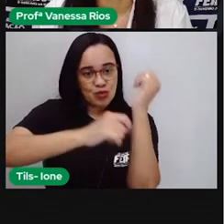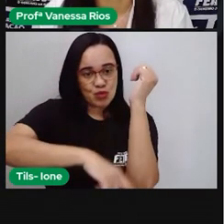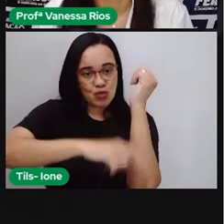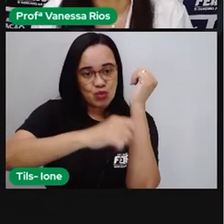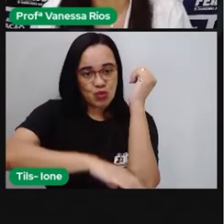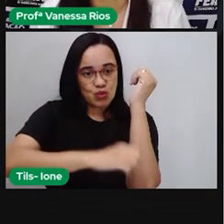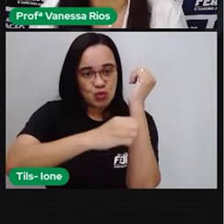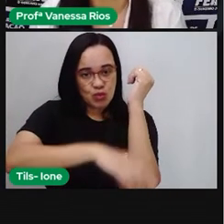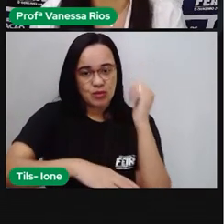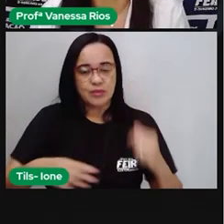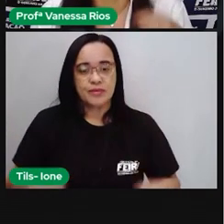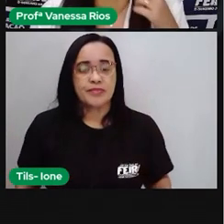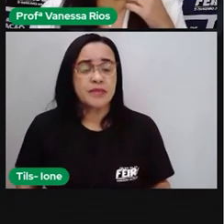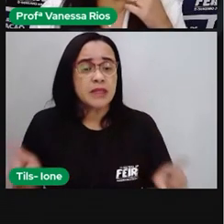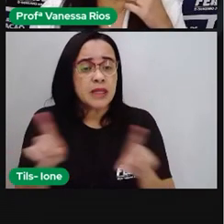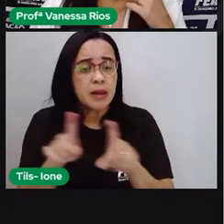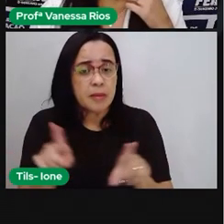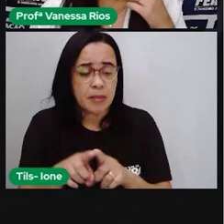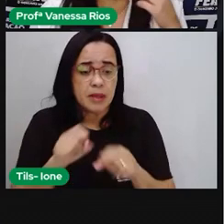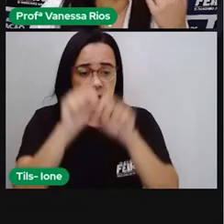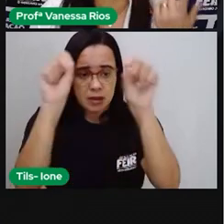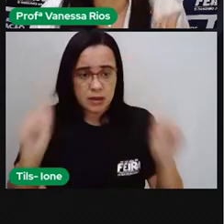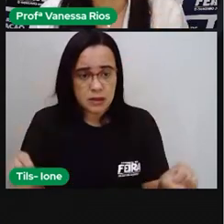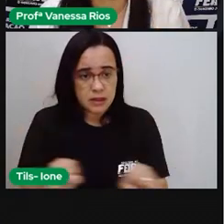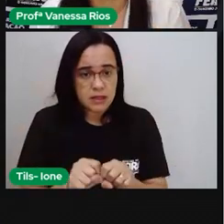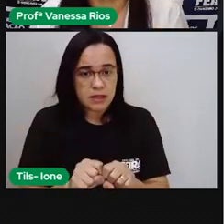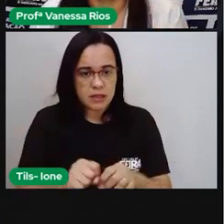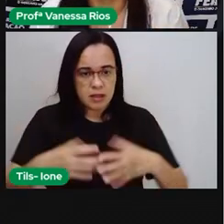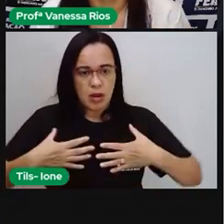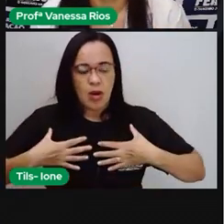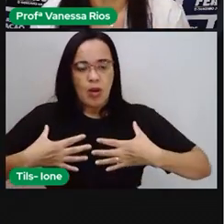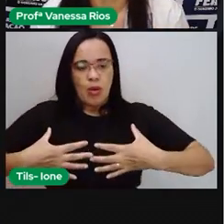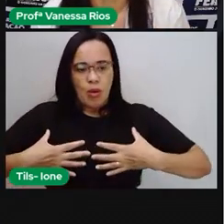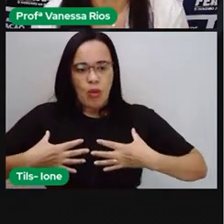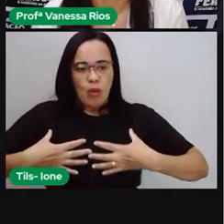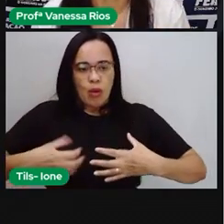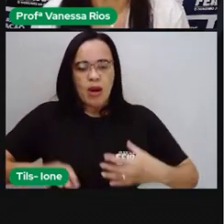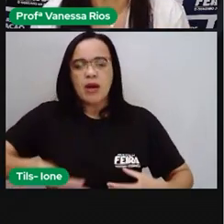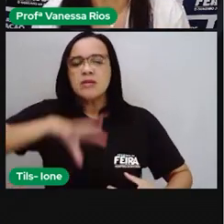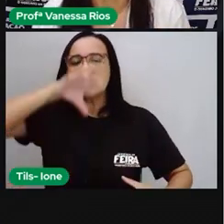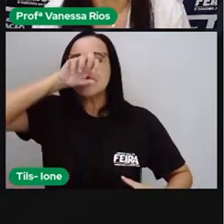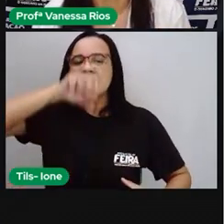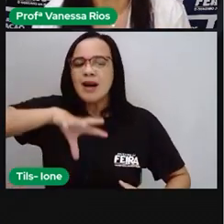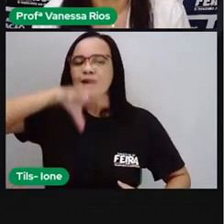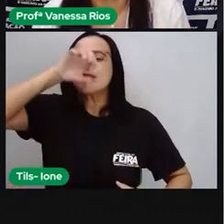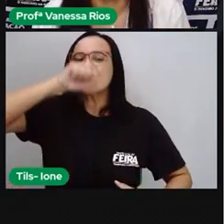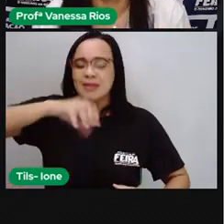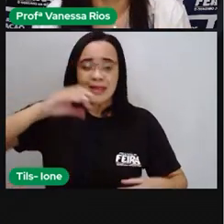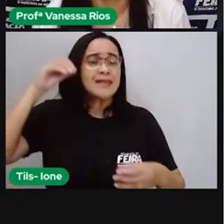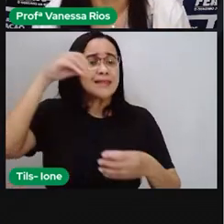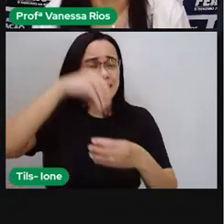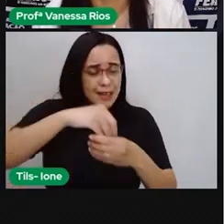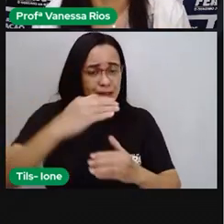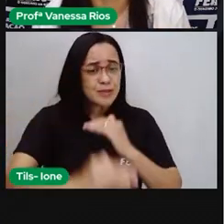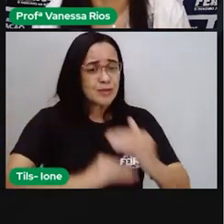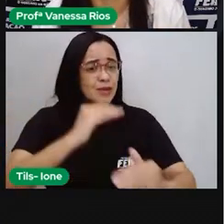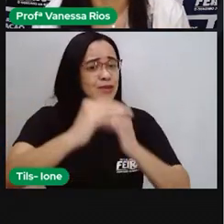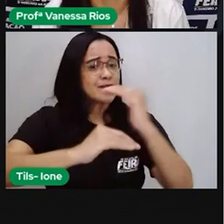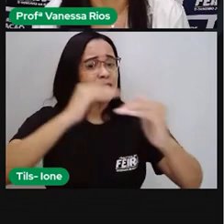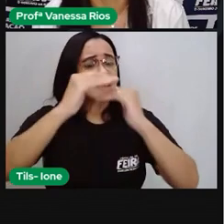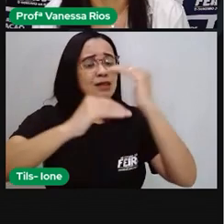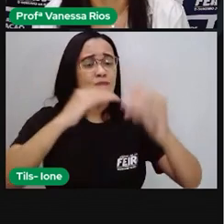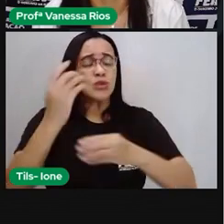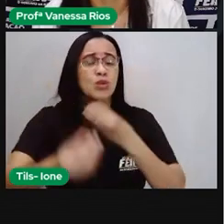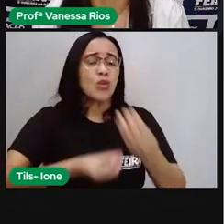Nós estudamos também sobre o sistema respiratório. E a gente viu que dentro do processo que acontece aí no sistema